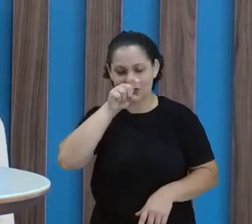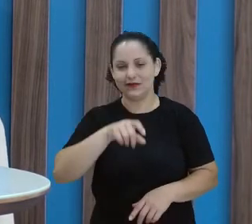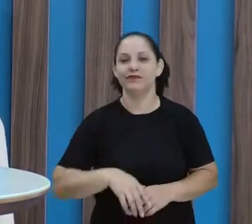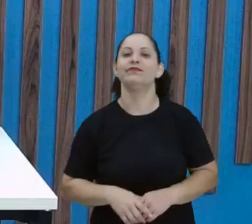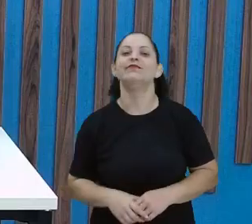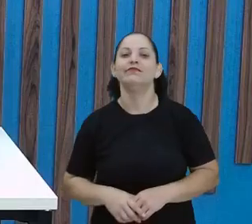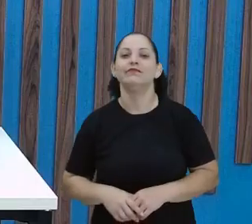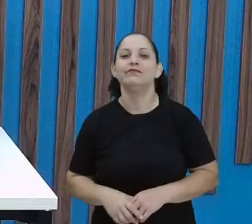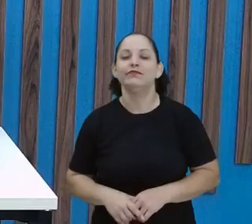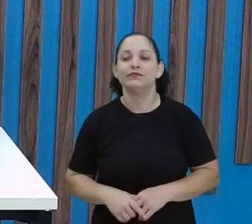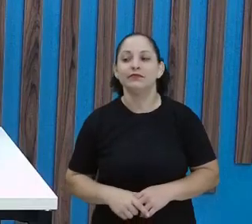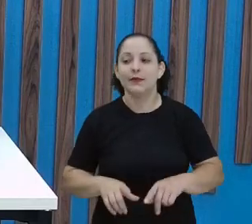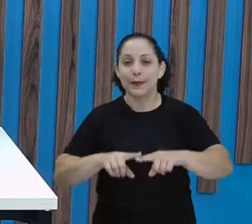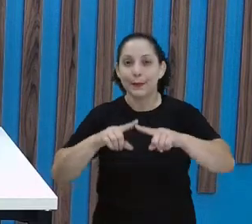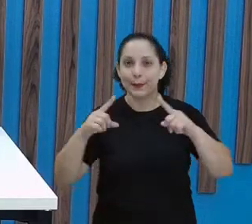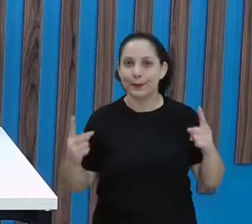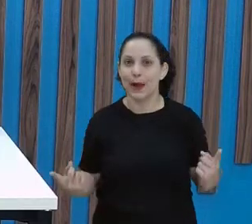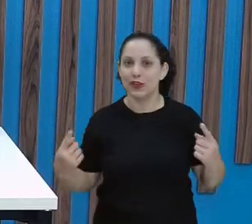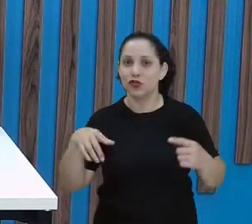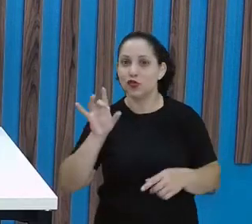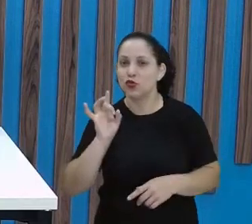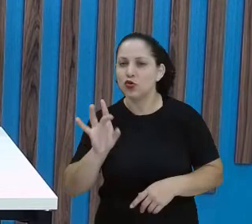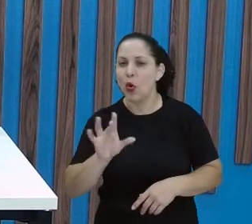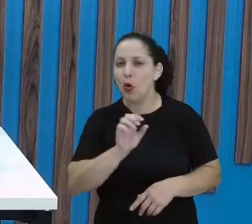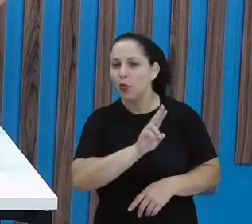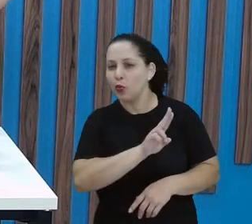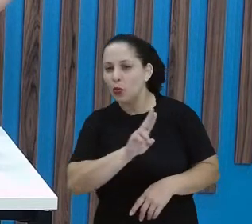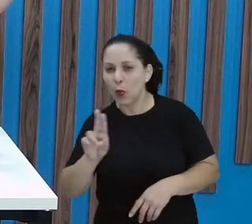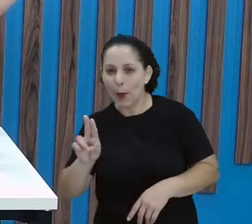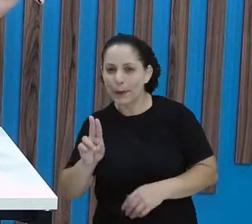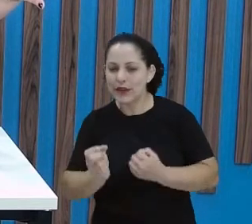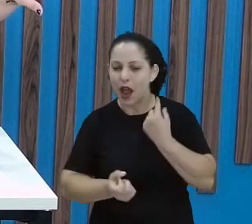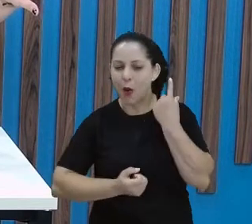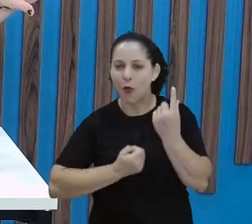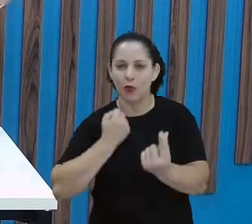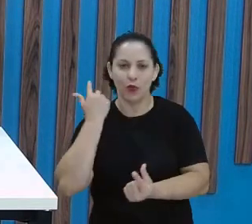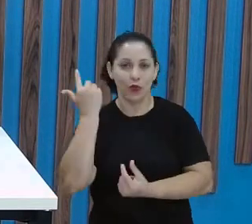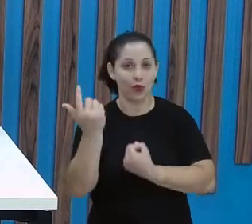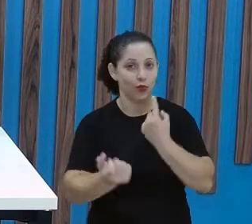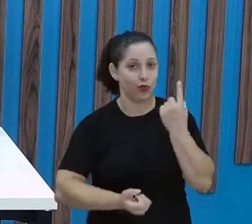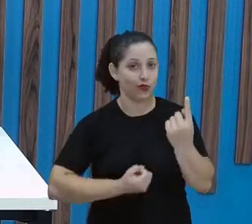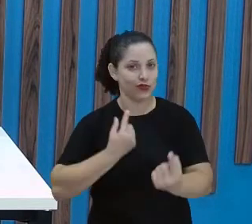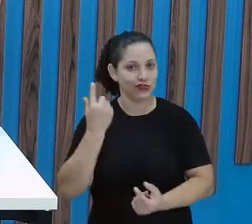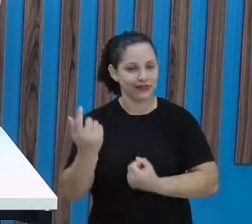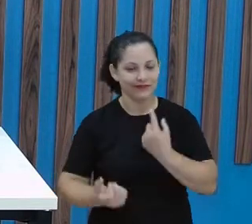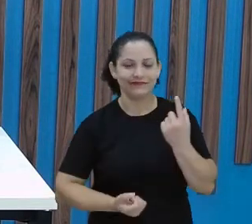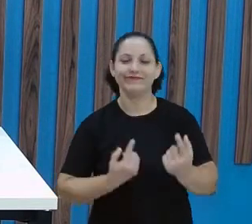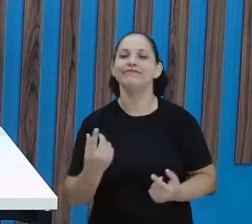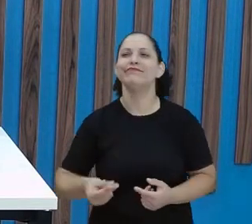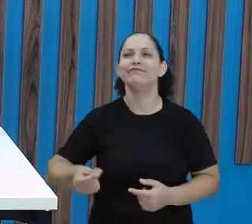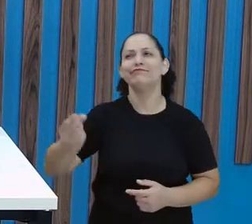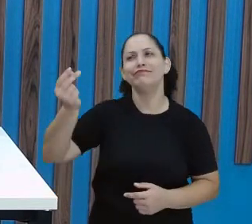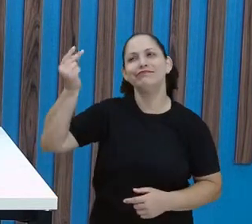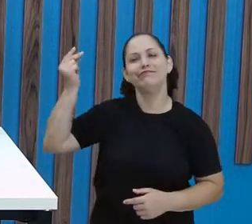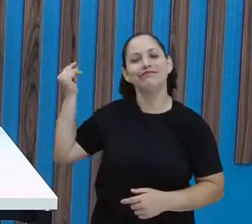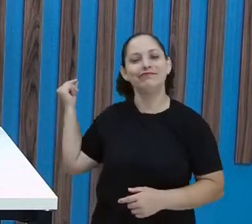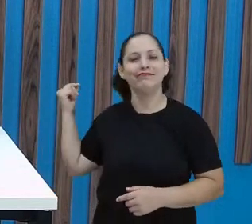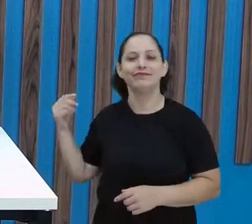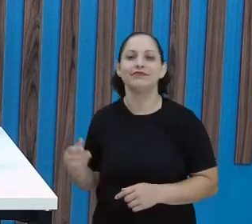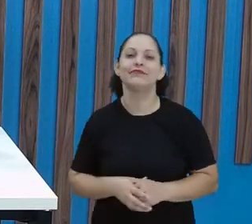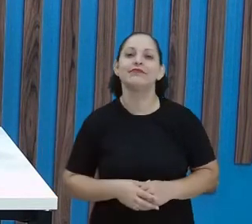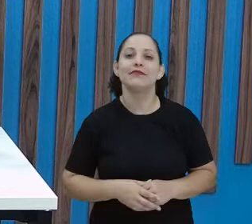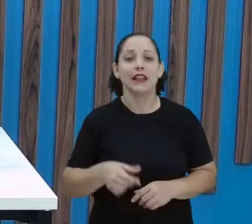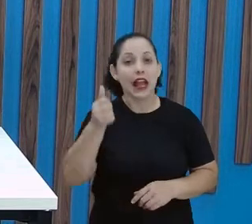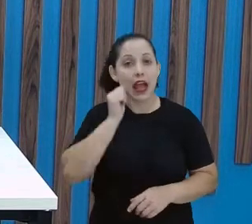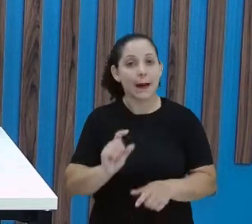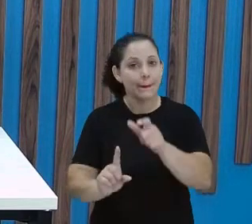Porém, eu peguei só o nome dos primeiros que falaram, dos primeiros personagens. Do início lá. Quando falou